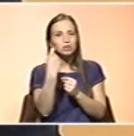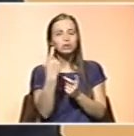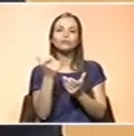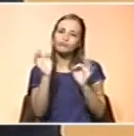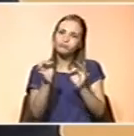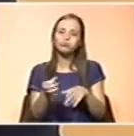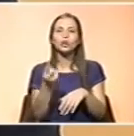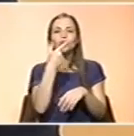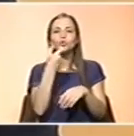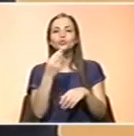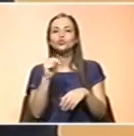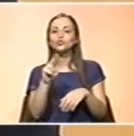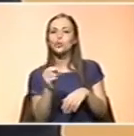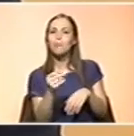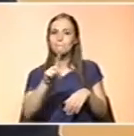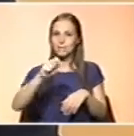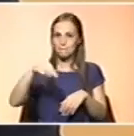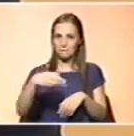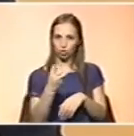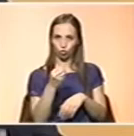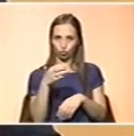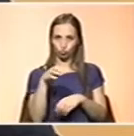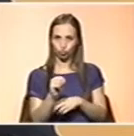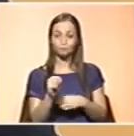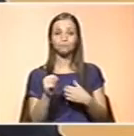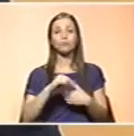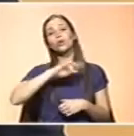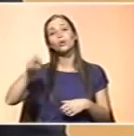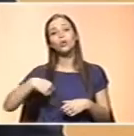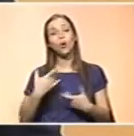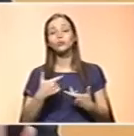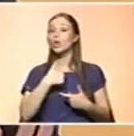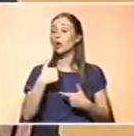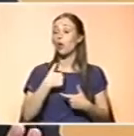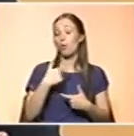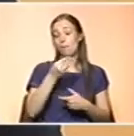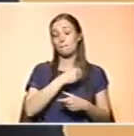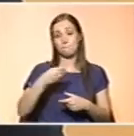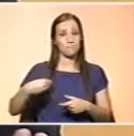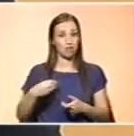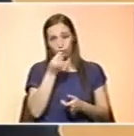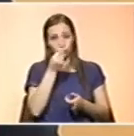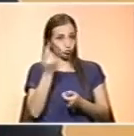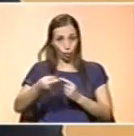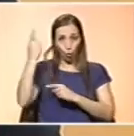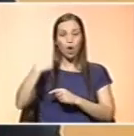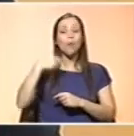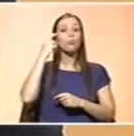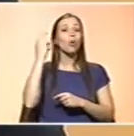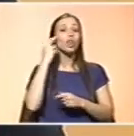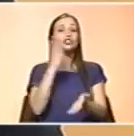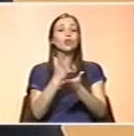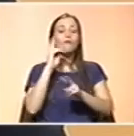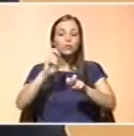suplementos. E estamos a falar... Eu não sou nutricionista, sou bióloga e faço investigação na área